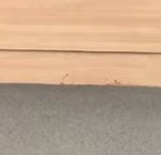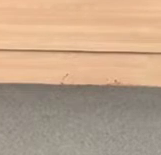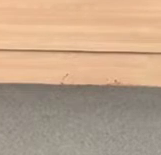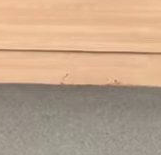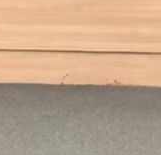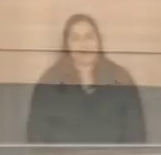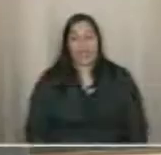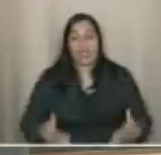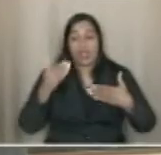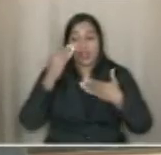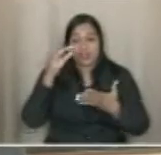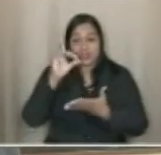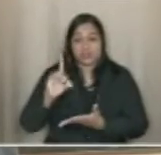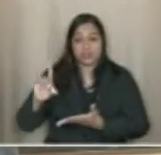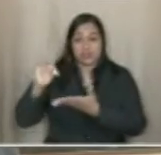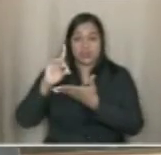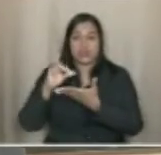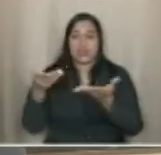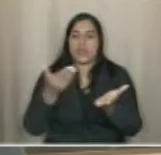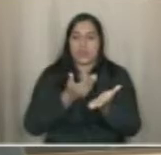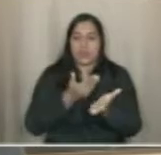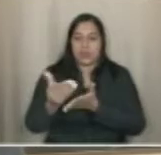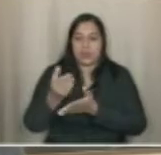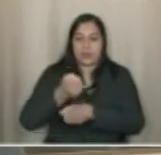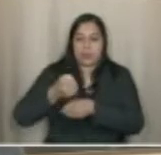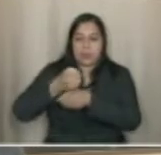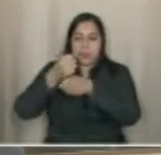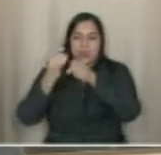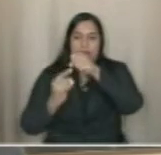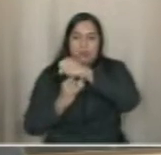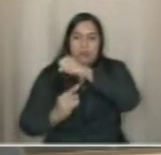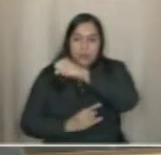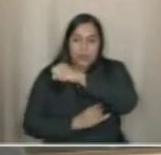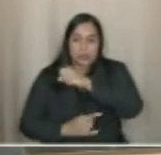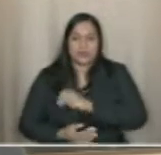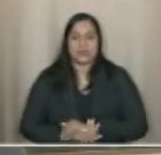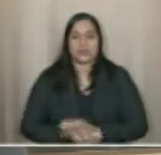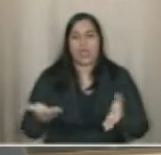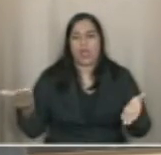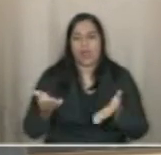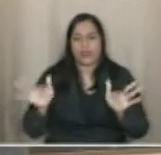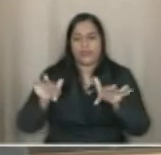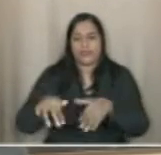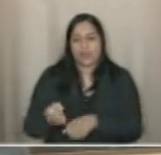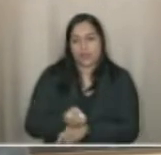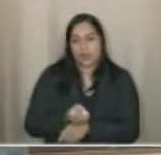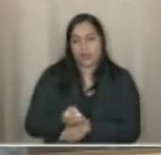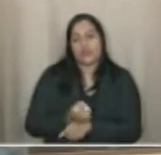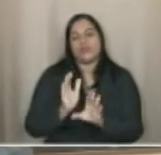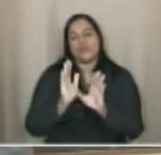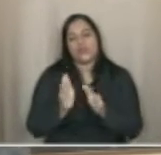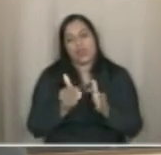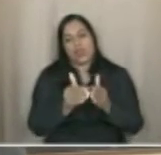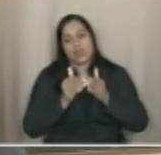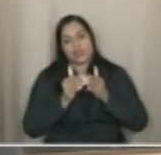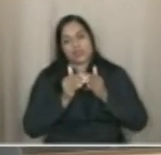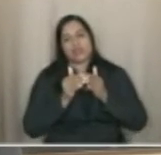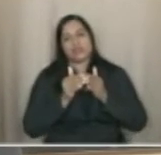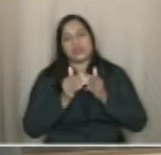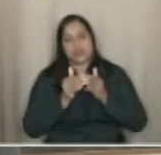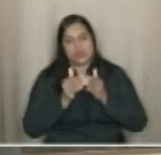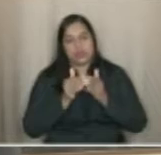da Imbiribeira. Essa ponte vai começar, se Deus quiser, agora no final do ano, que já está em fase de licitação